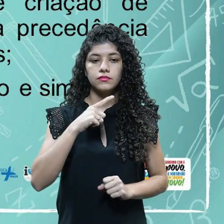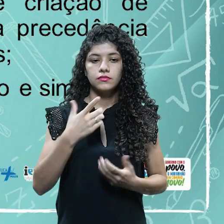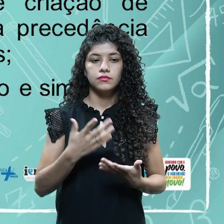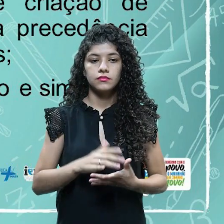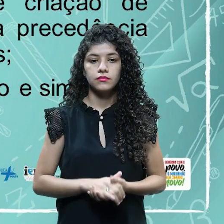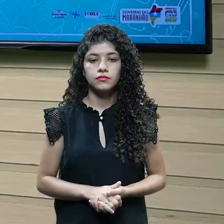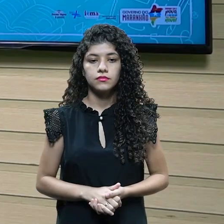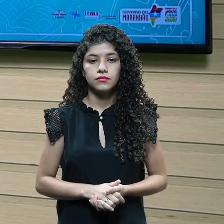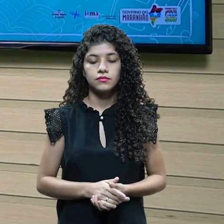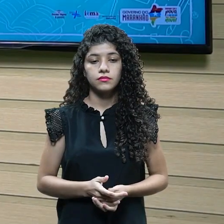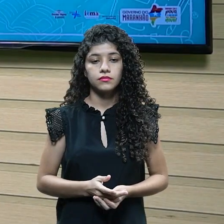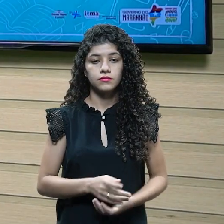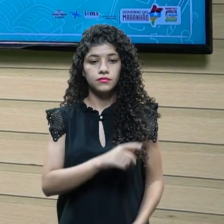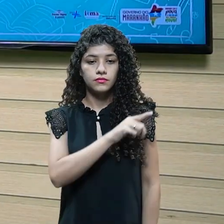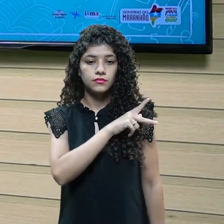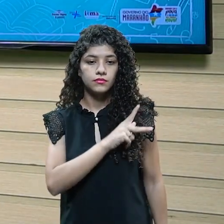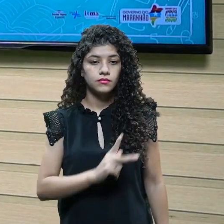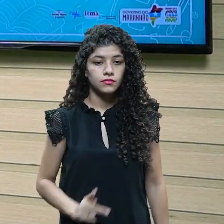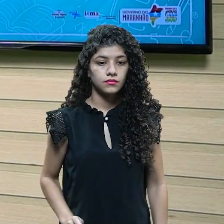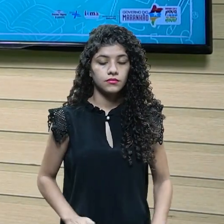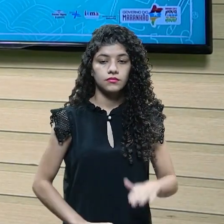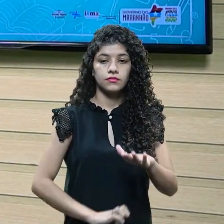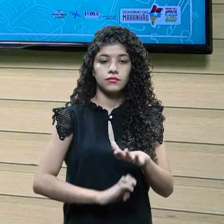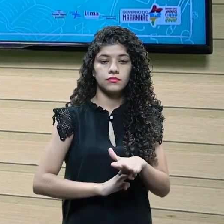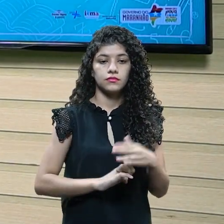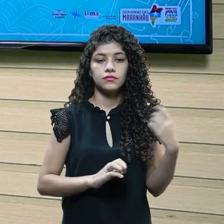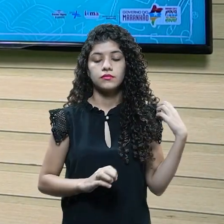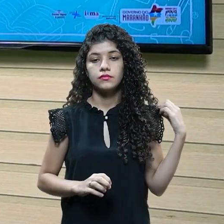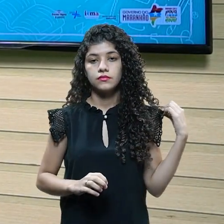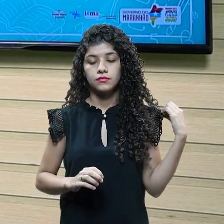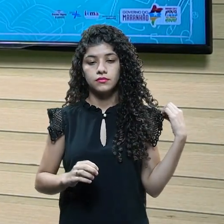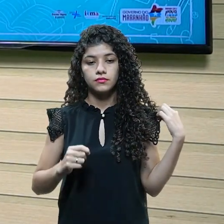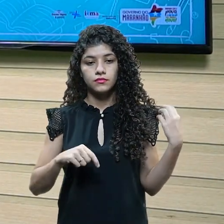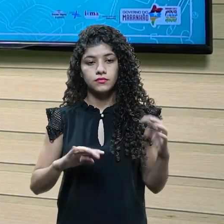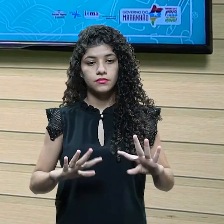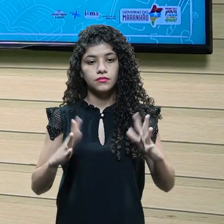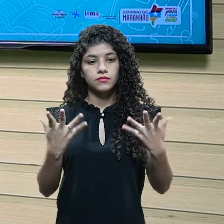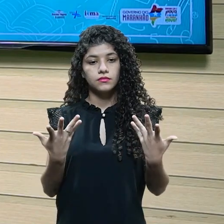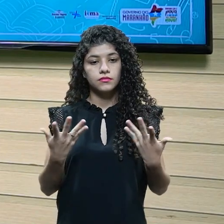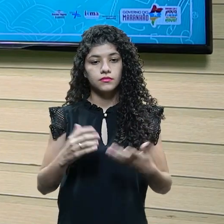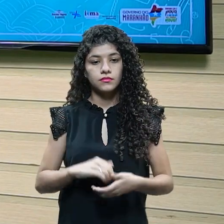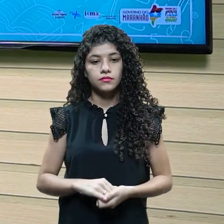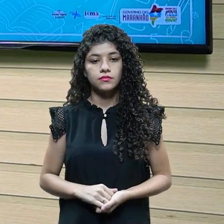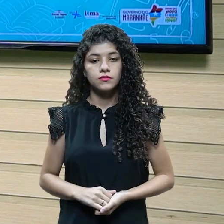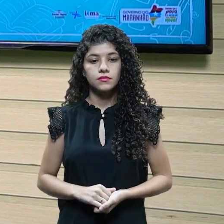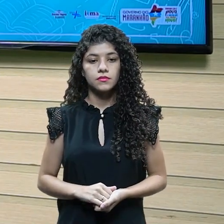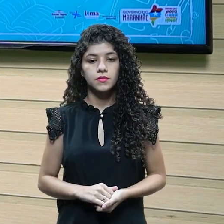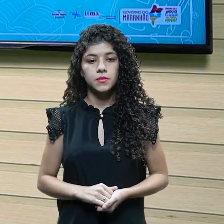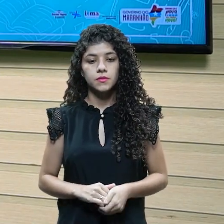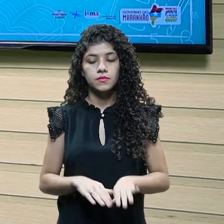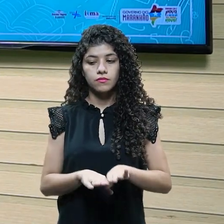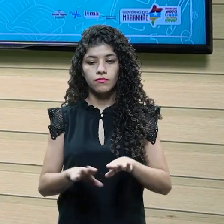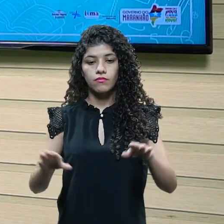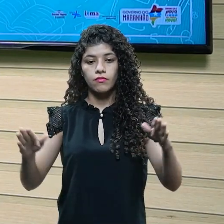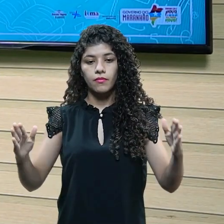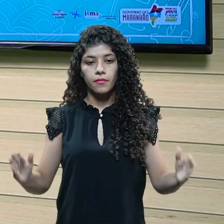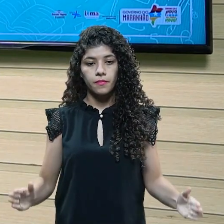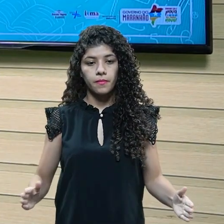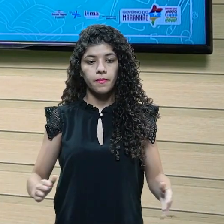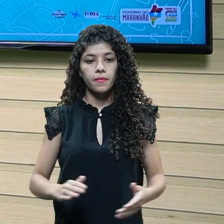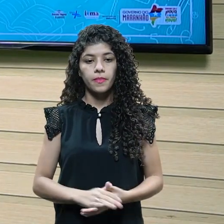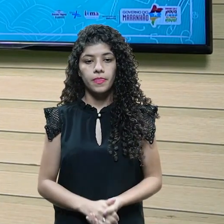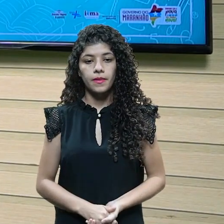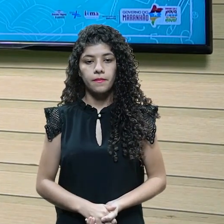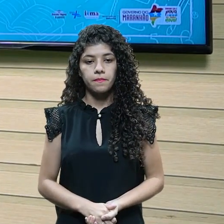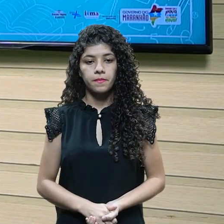em sua empresa. Por exemplo, a gente está fazendo um evento, É, é, para compor a mesa. Então, quem a vai botar no centro?